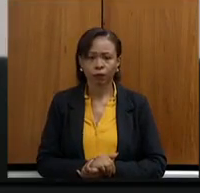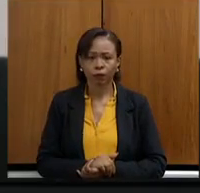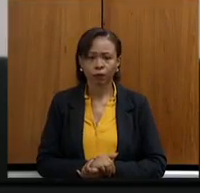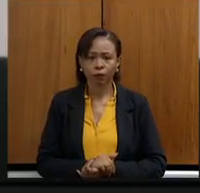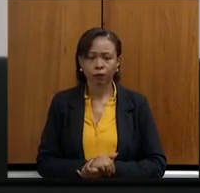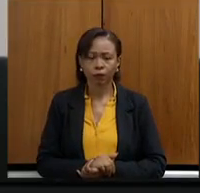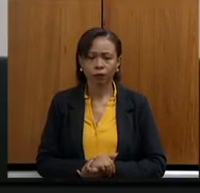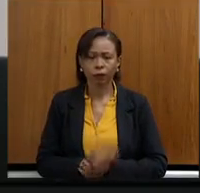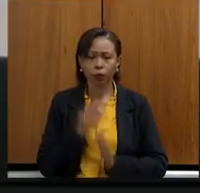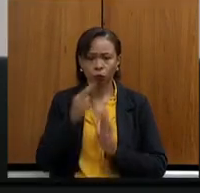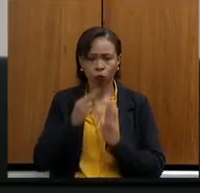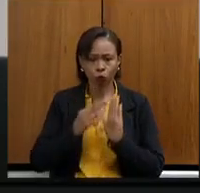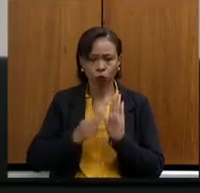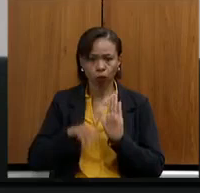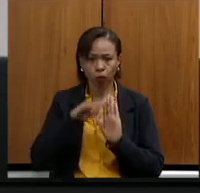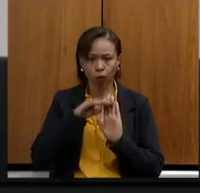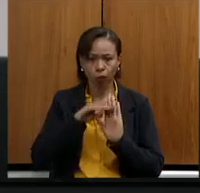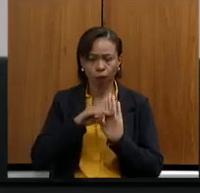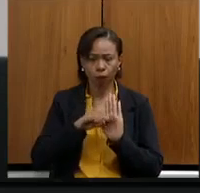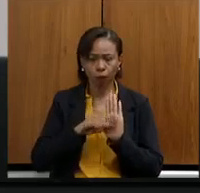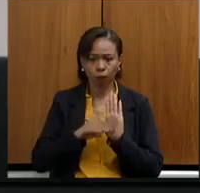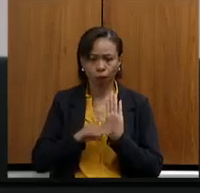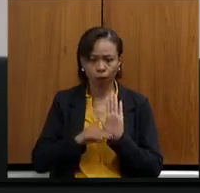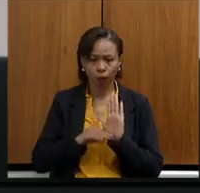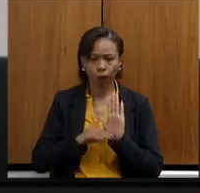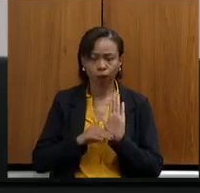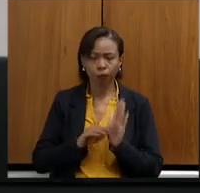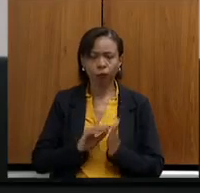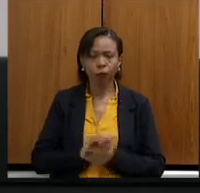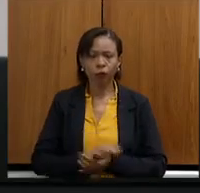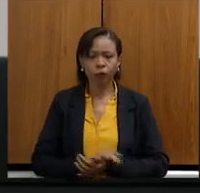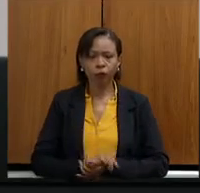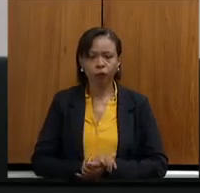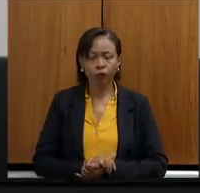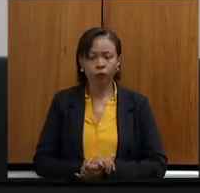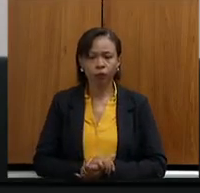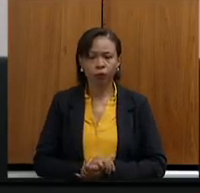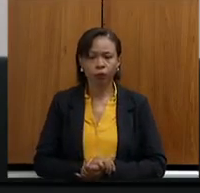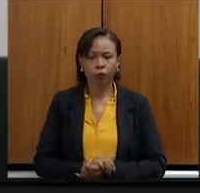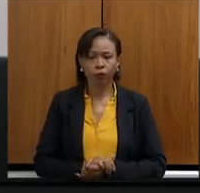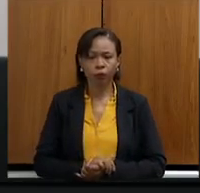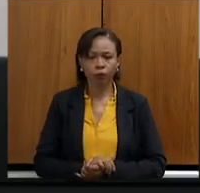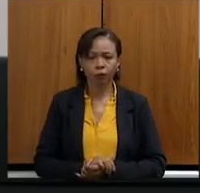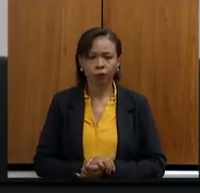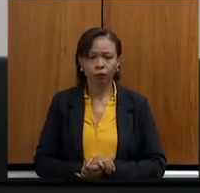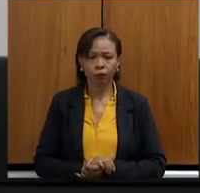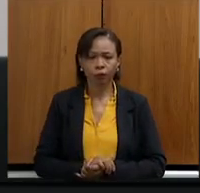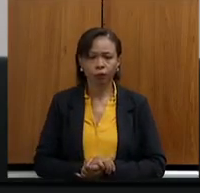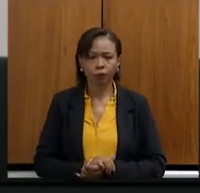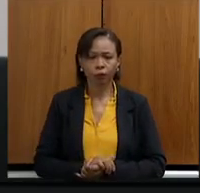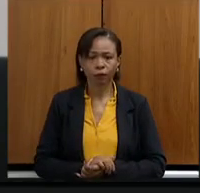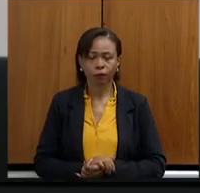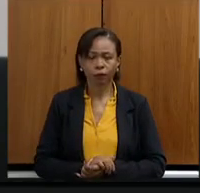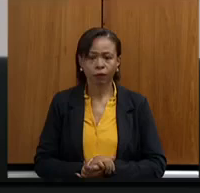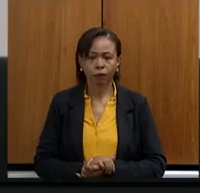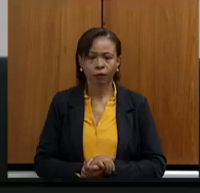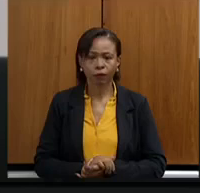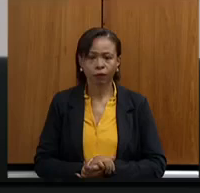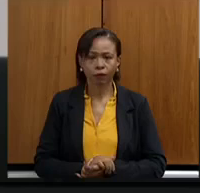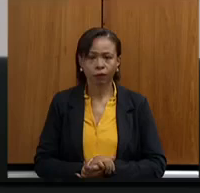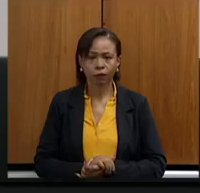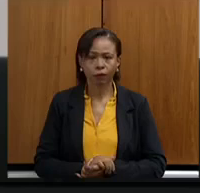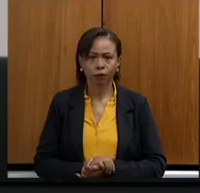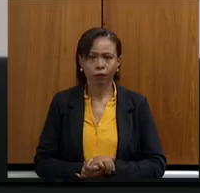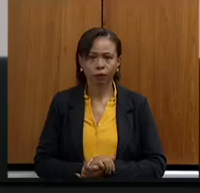Cafundó, Malhada Branca, Vai Vai, Coqueiros e Ouro Fino, no município de São Domingos de Prata, quilombos do Areião, Surrão e Serra,